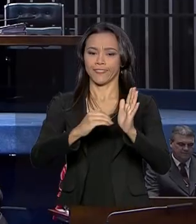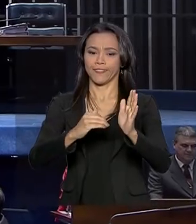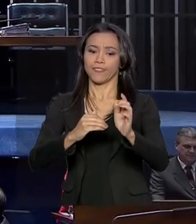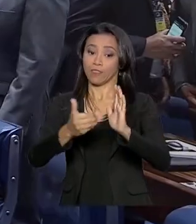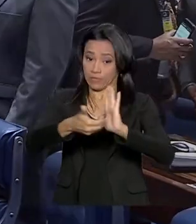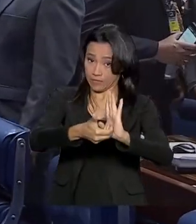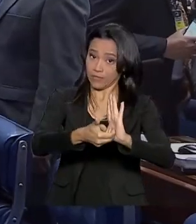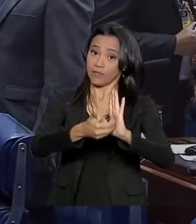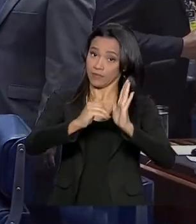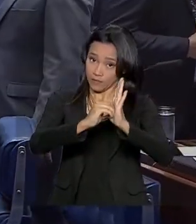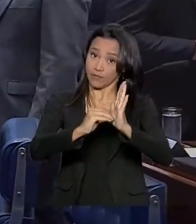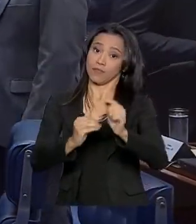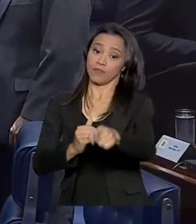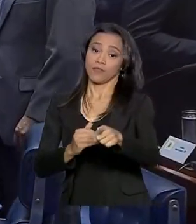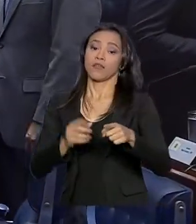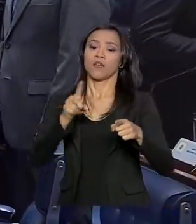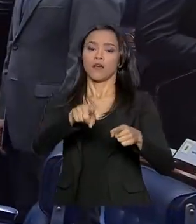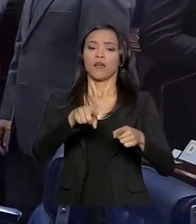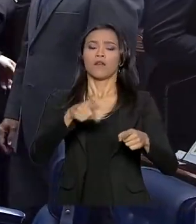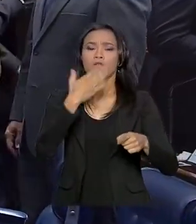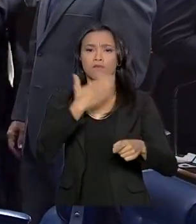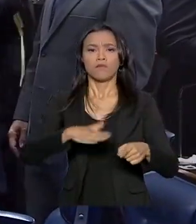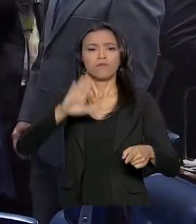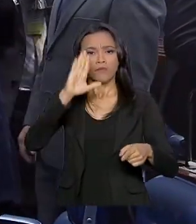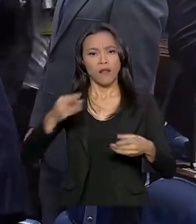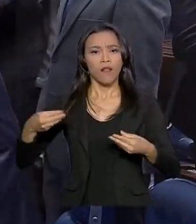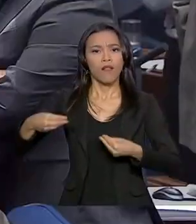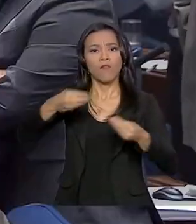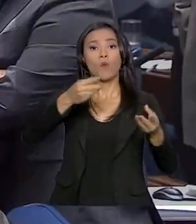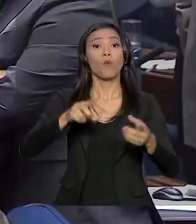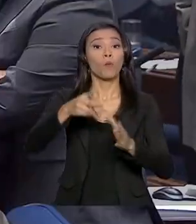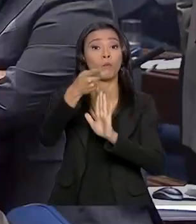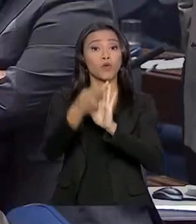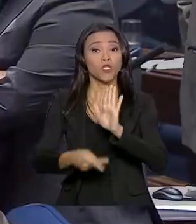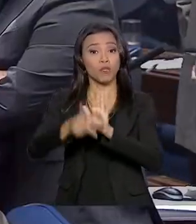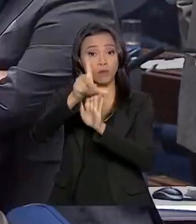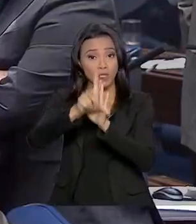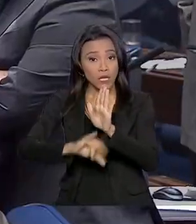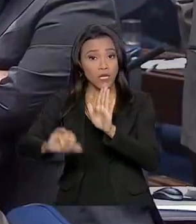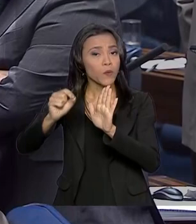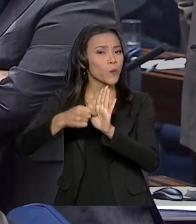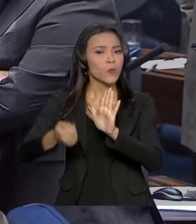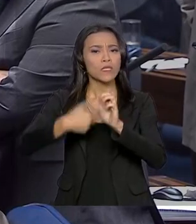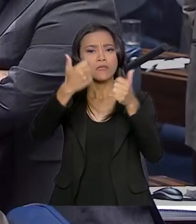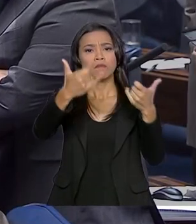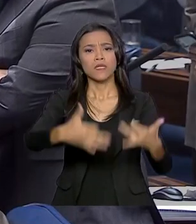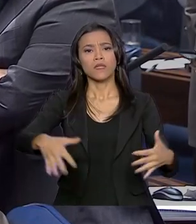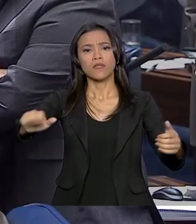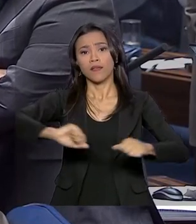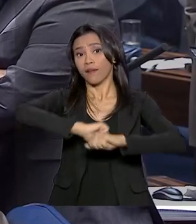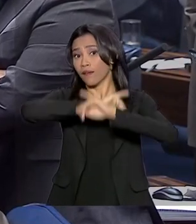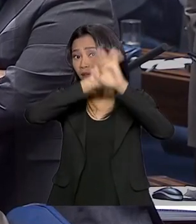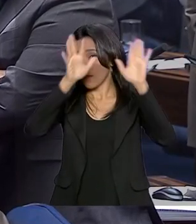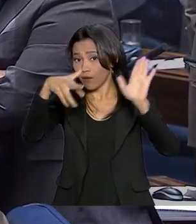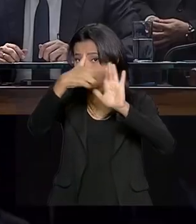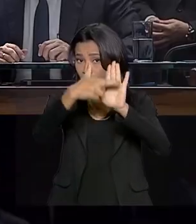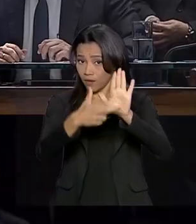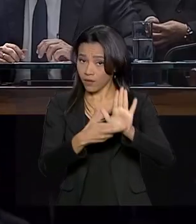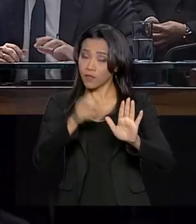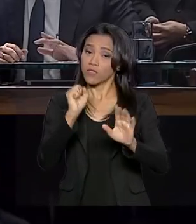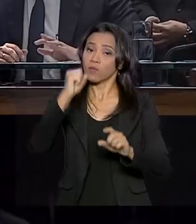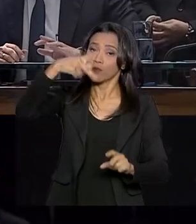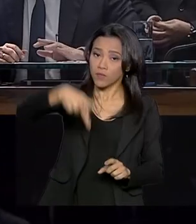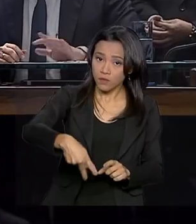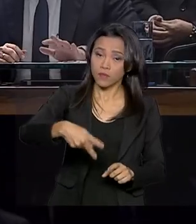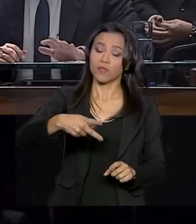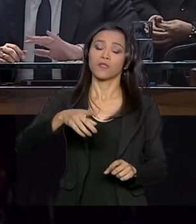acordo se comprometendo a enviar ao Parlamento um projeto de lei com parâmetros mais claros para as aposentadorias dos trabalhadores que